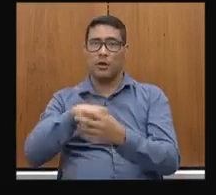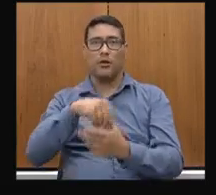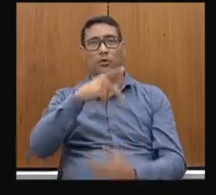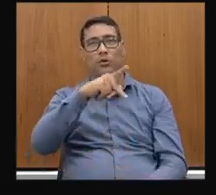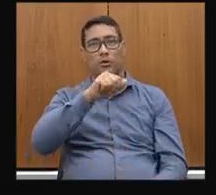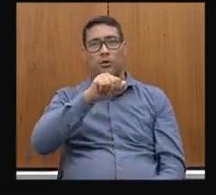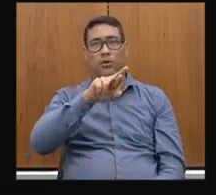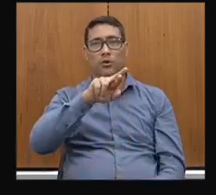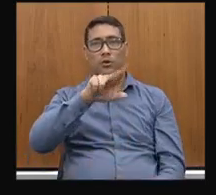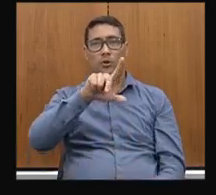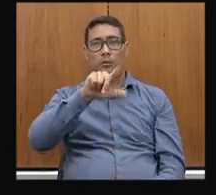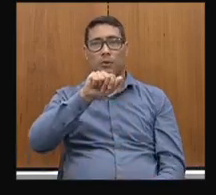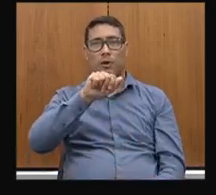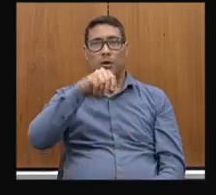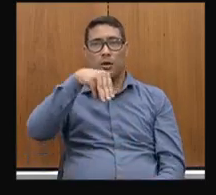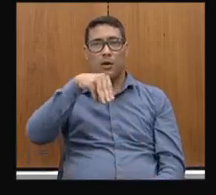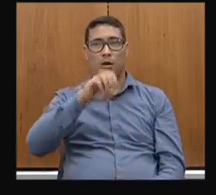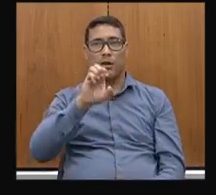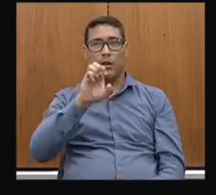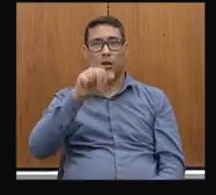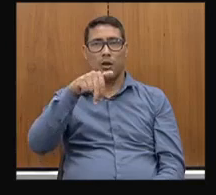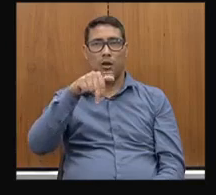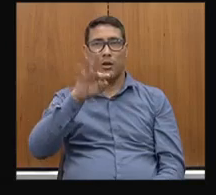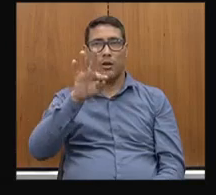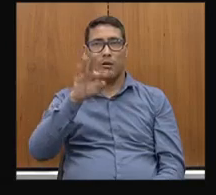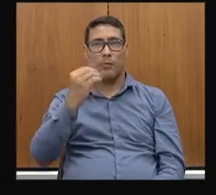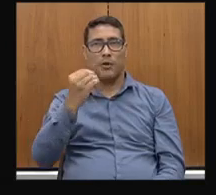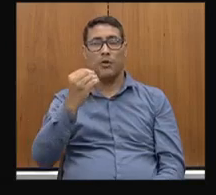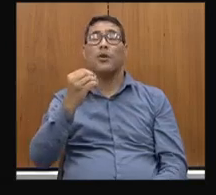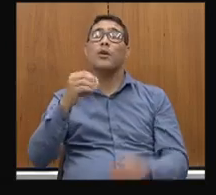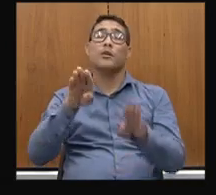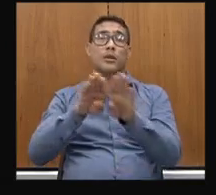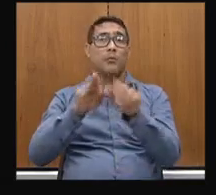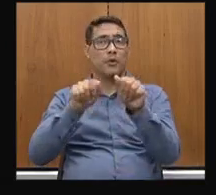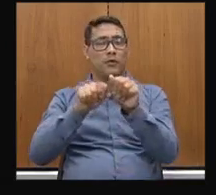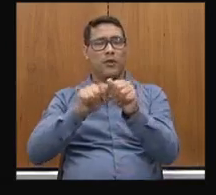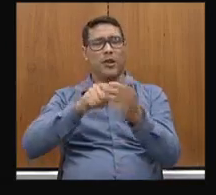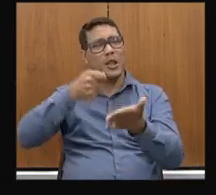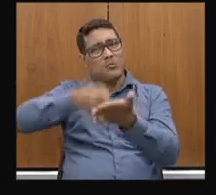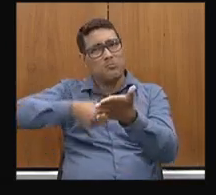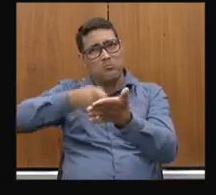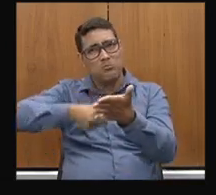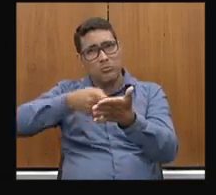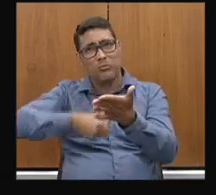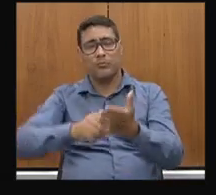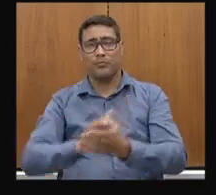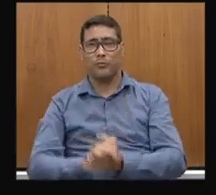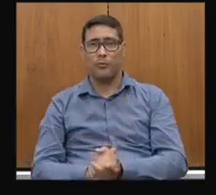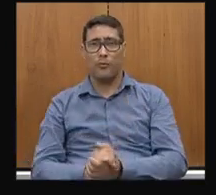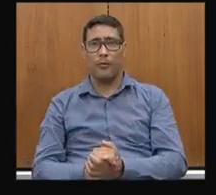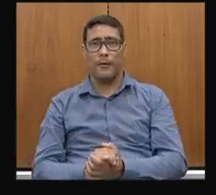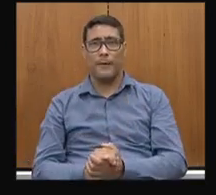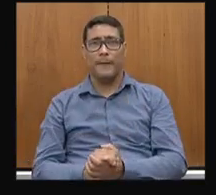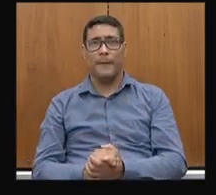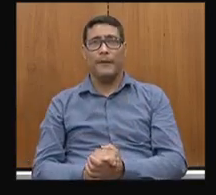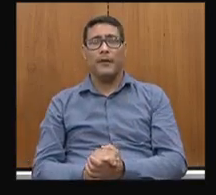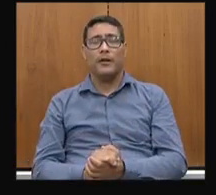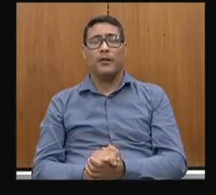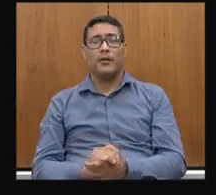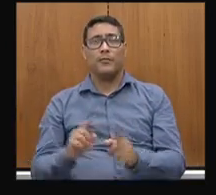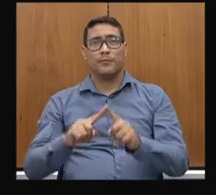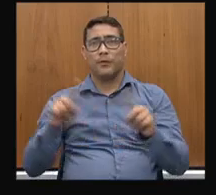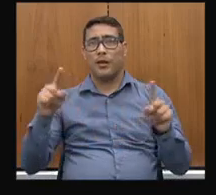lado firme e claro e fazer as cobranças, porque nós estamos aqui para isso. Então, queria primeiramente, secretário